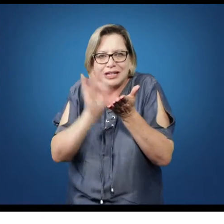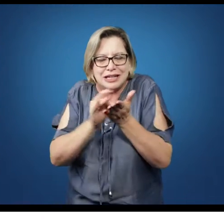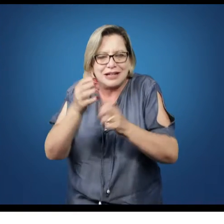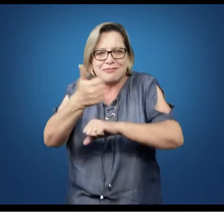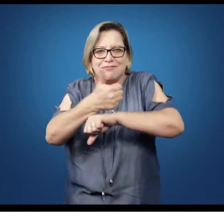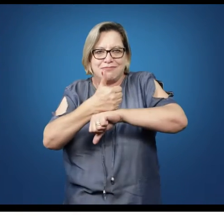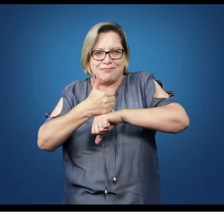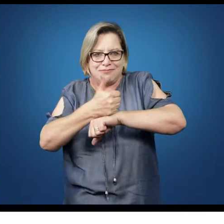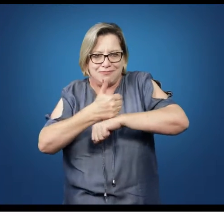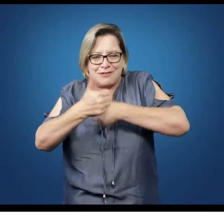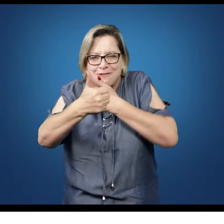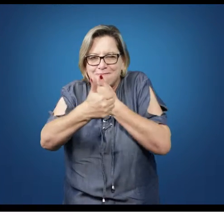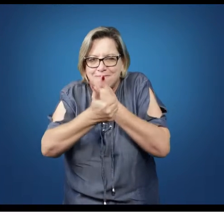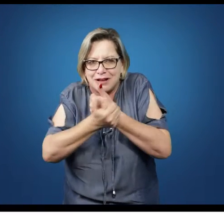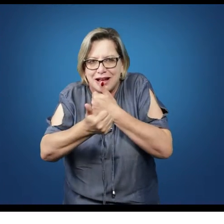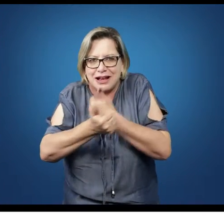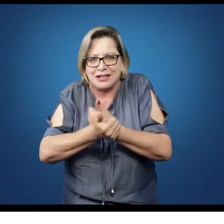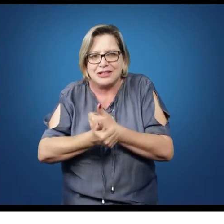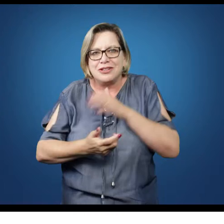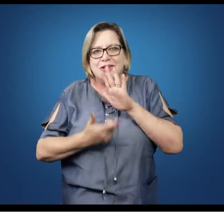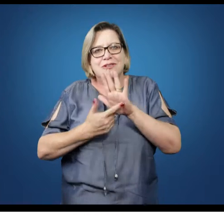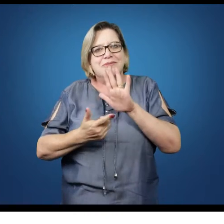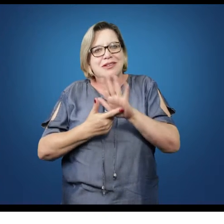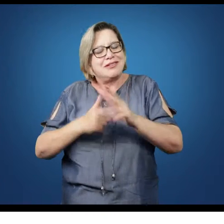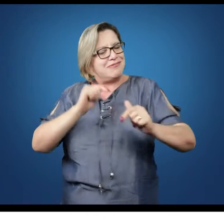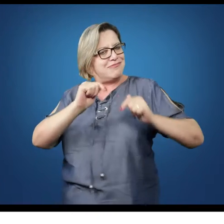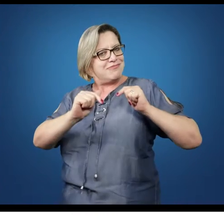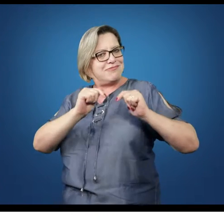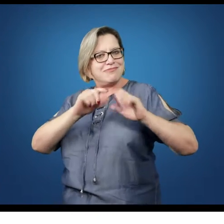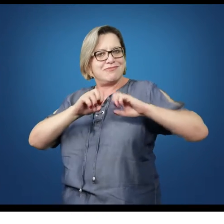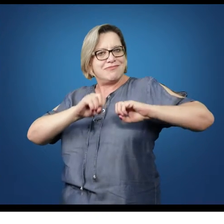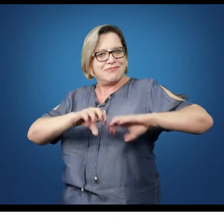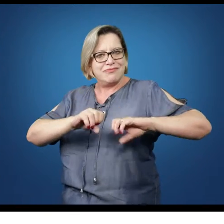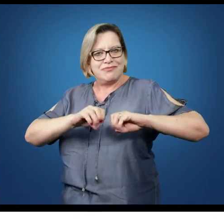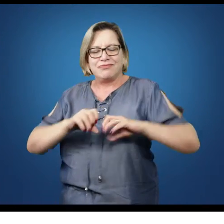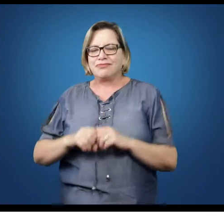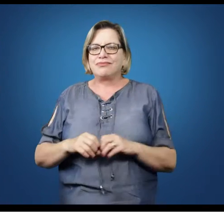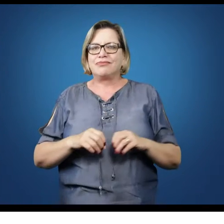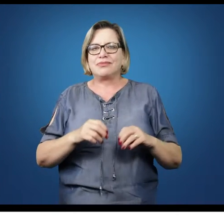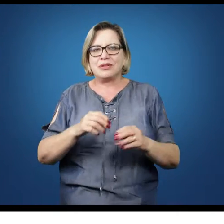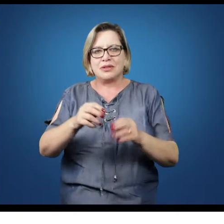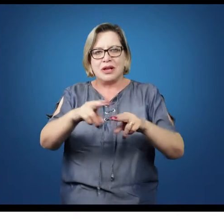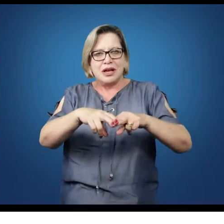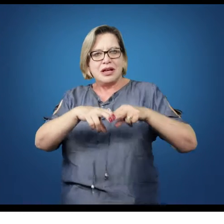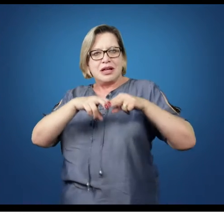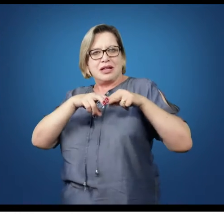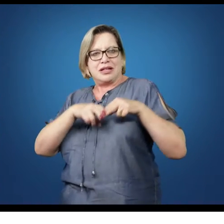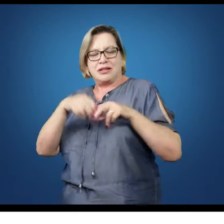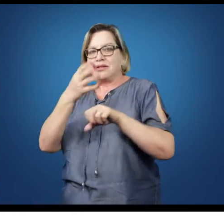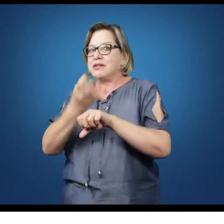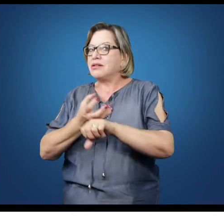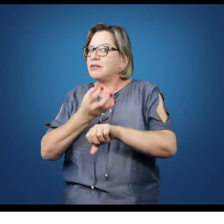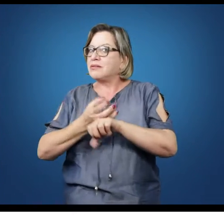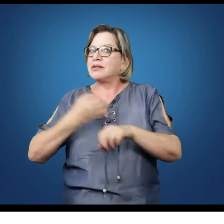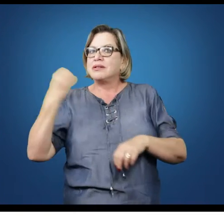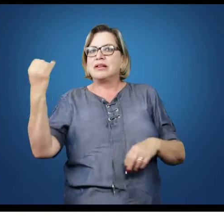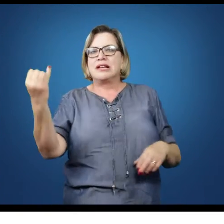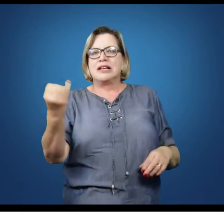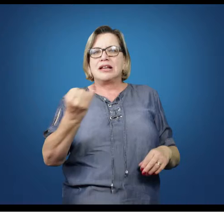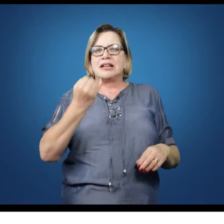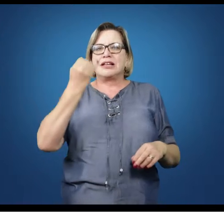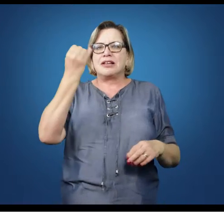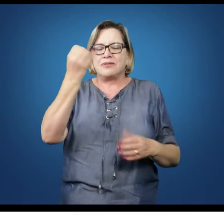profissional, que é o trabalho educacional. E com isso ela ganha um peso muito grande porque ela